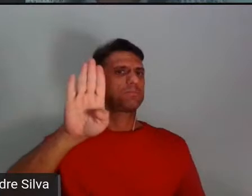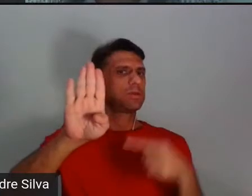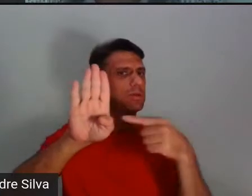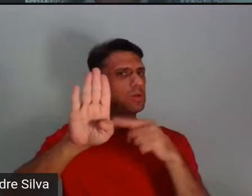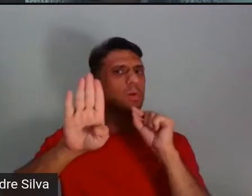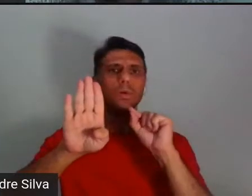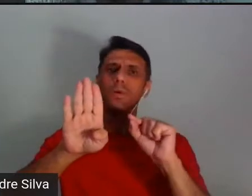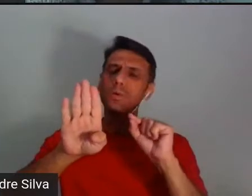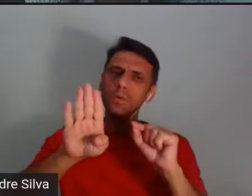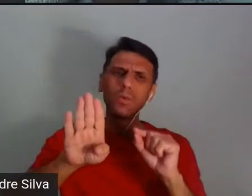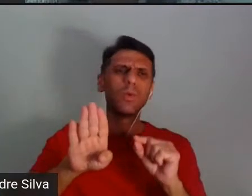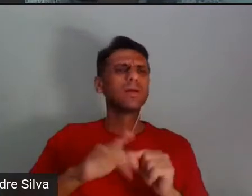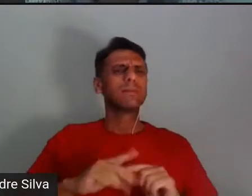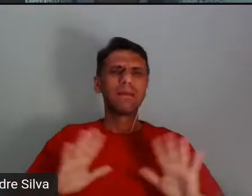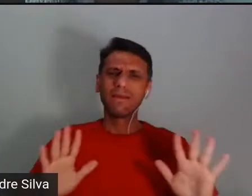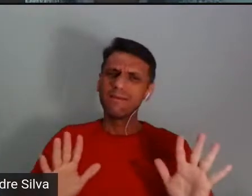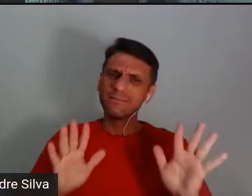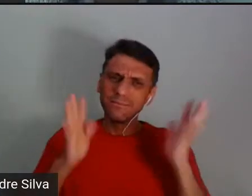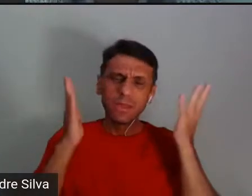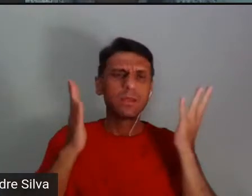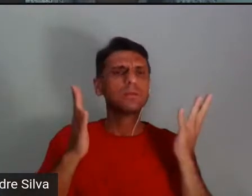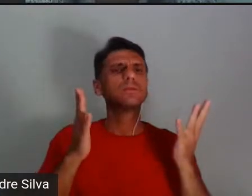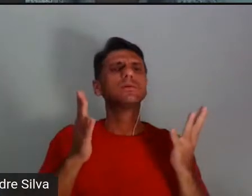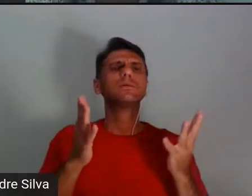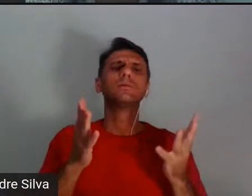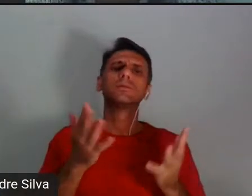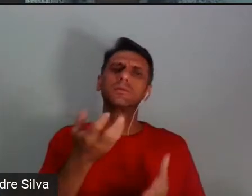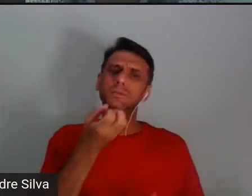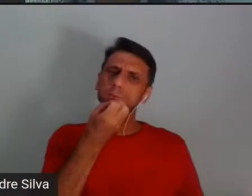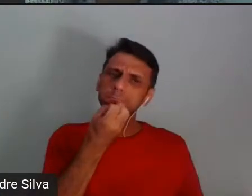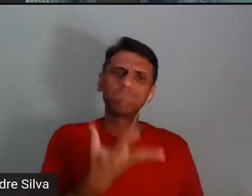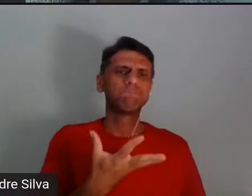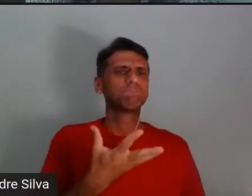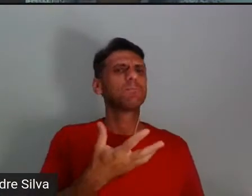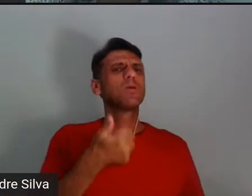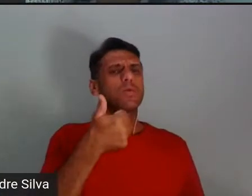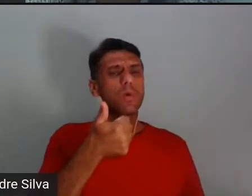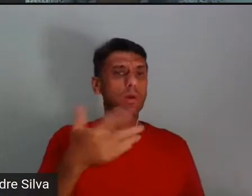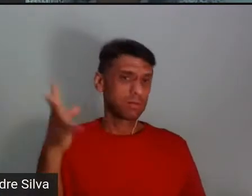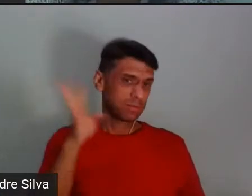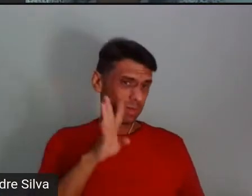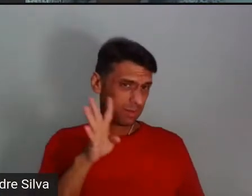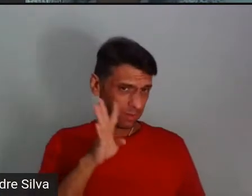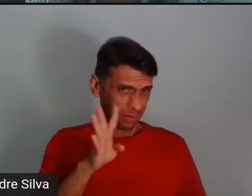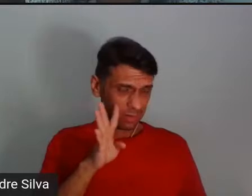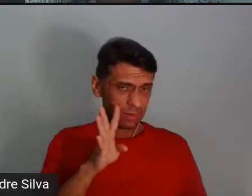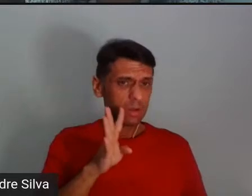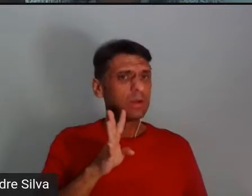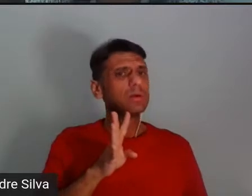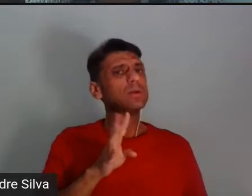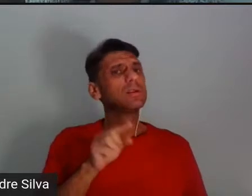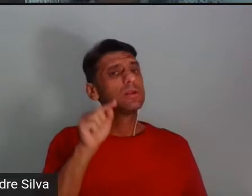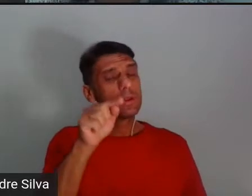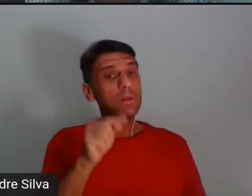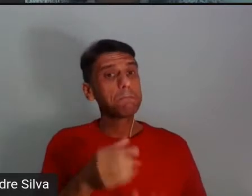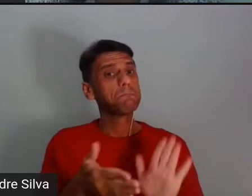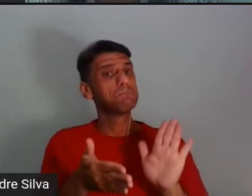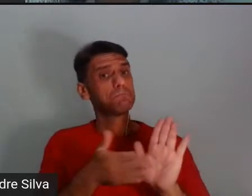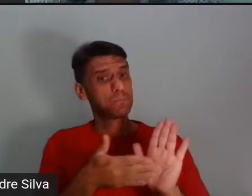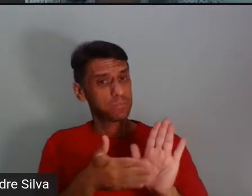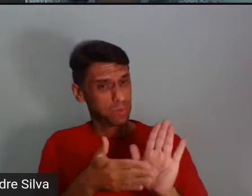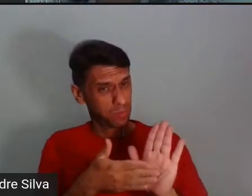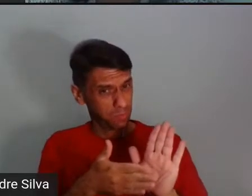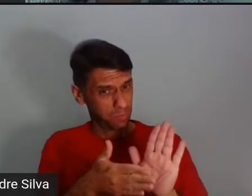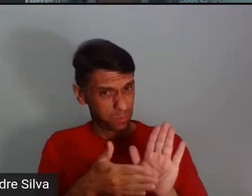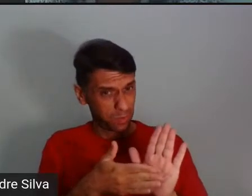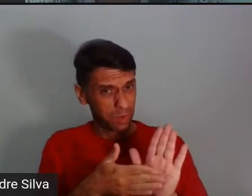eventos muito, muito, muito, muito legais, que realmente tem uma proposta diferente, né?